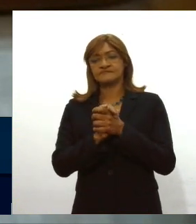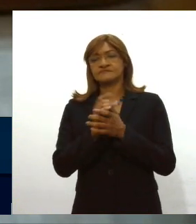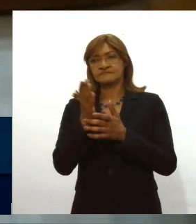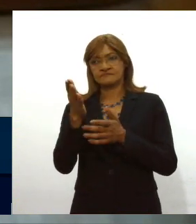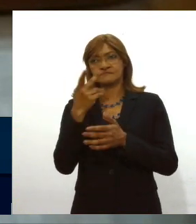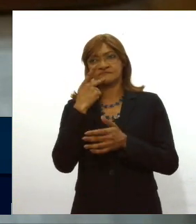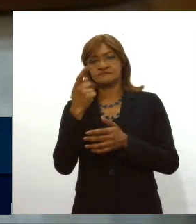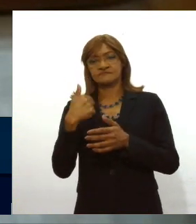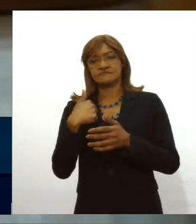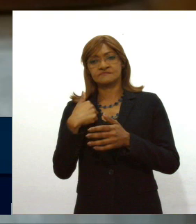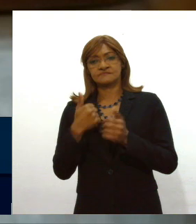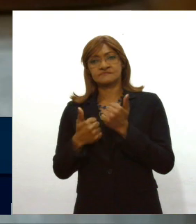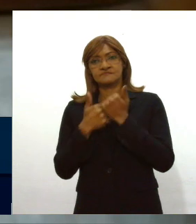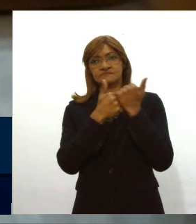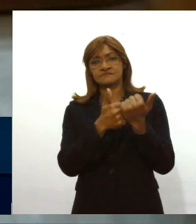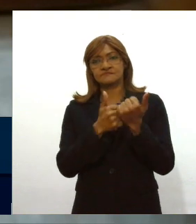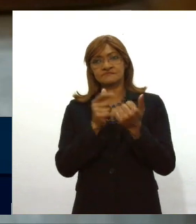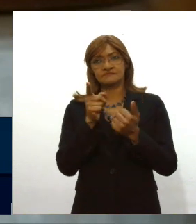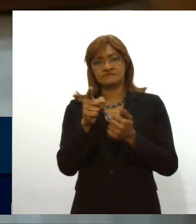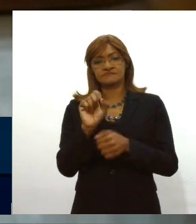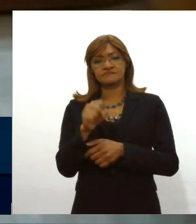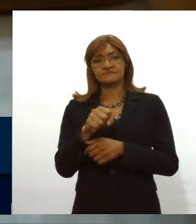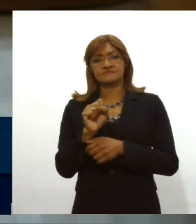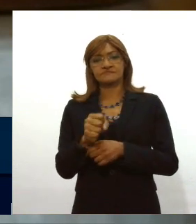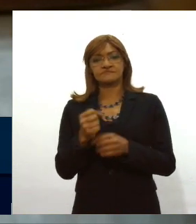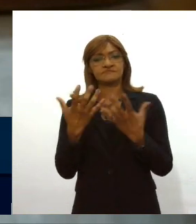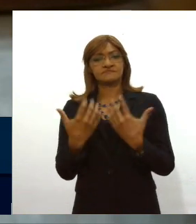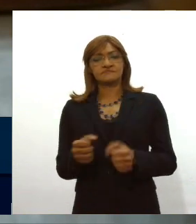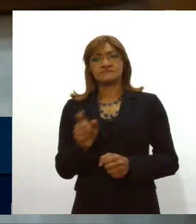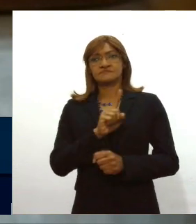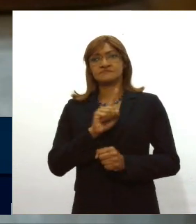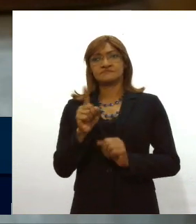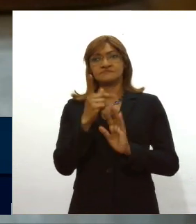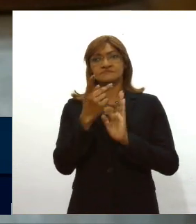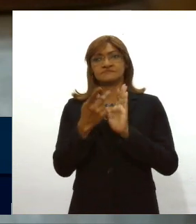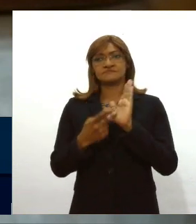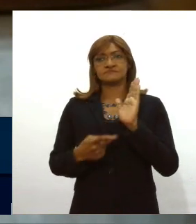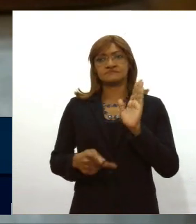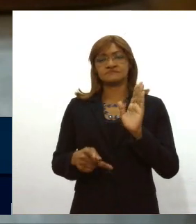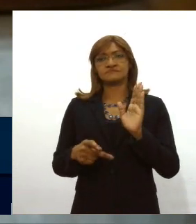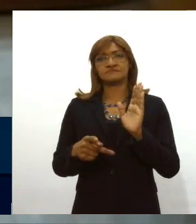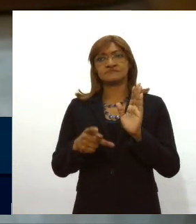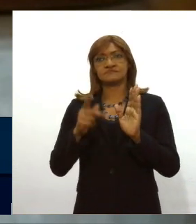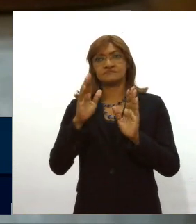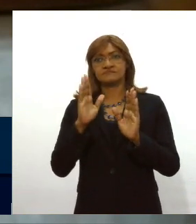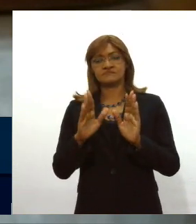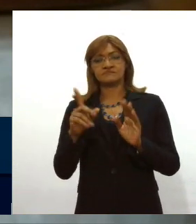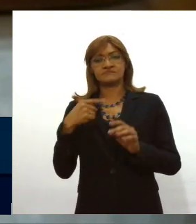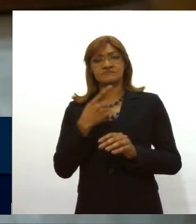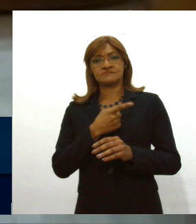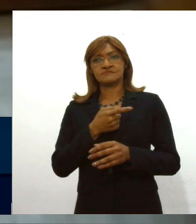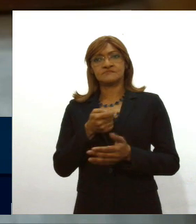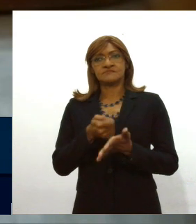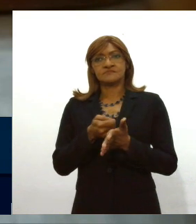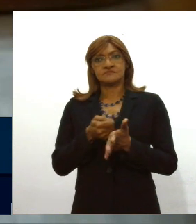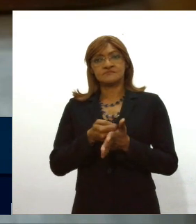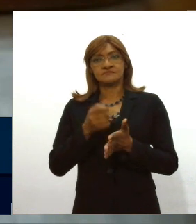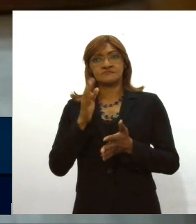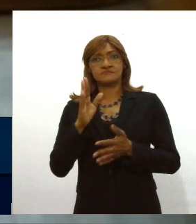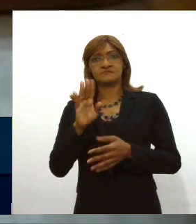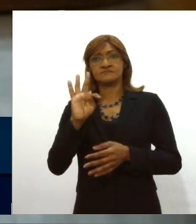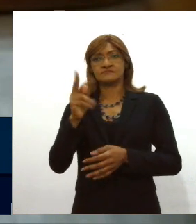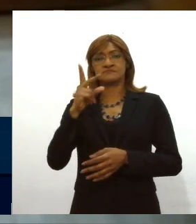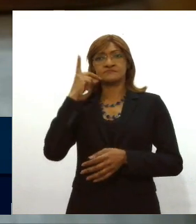me soma a vossa excelência contra esse PL. Eu acho que a gente tem que pressionar a nossa bancada federal, pressionar os nossos